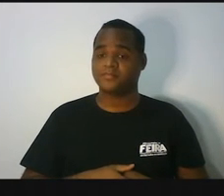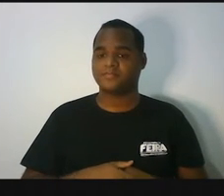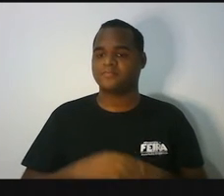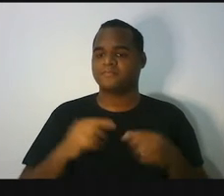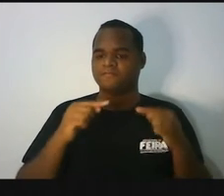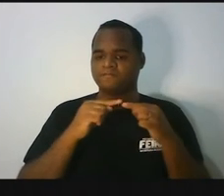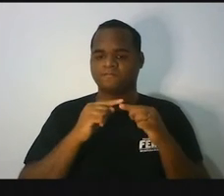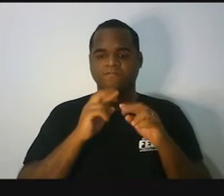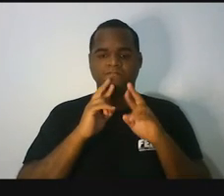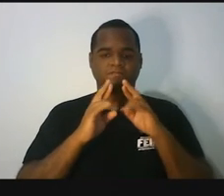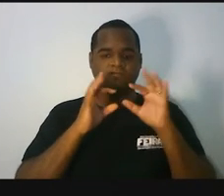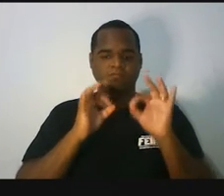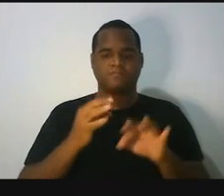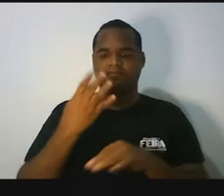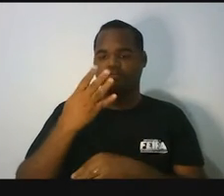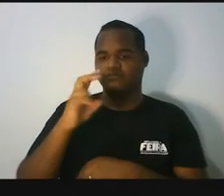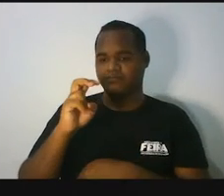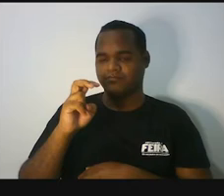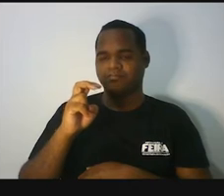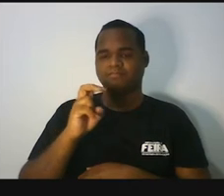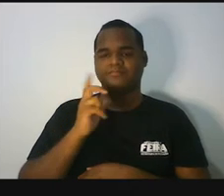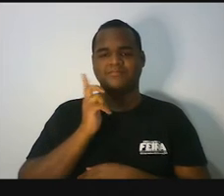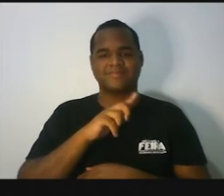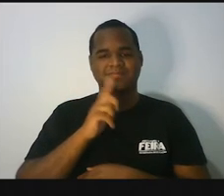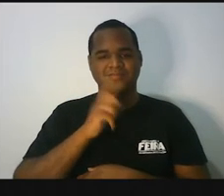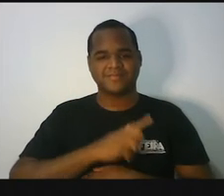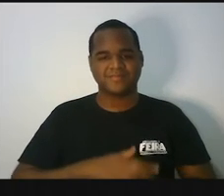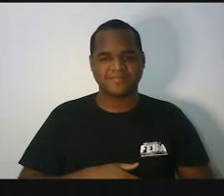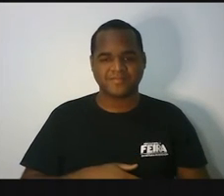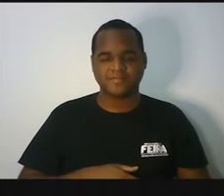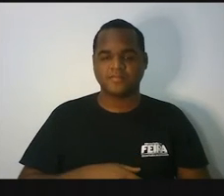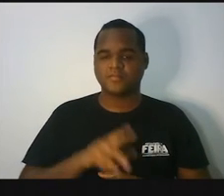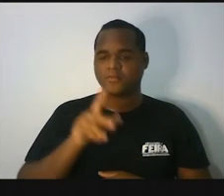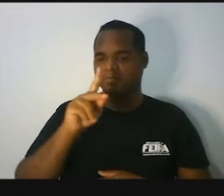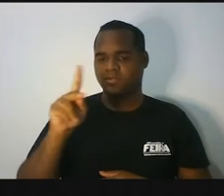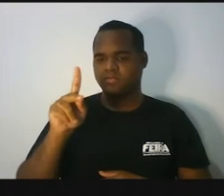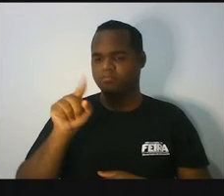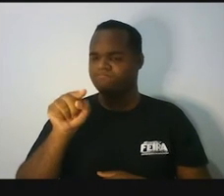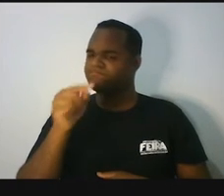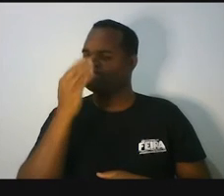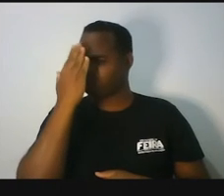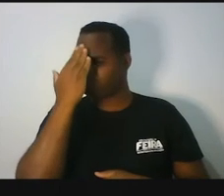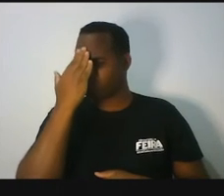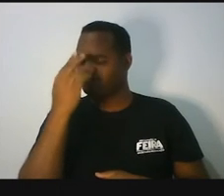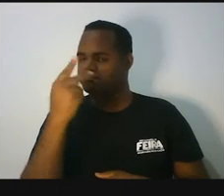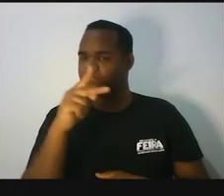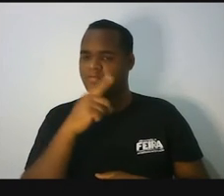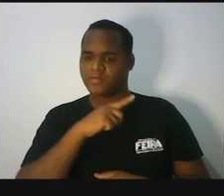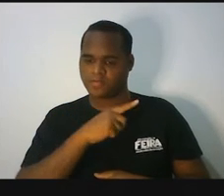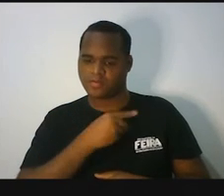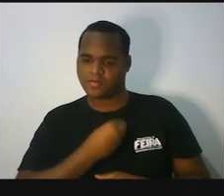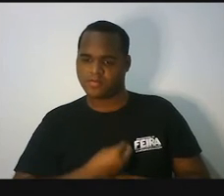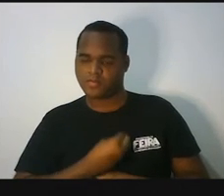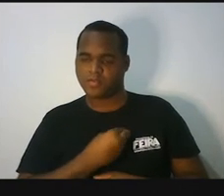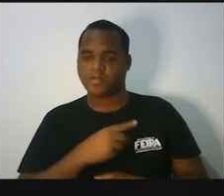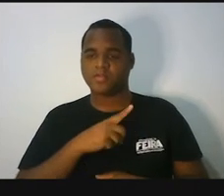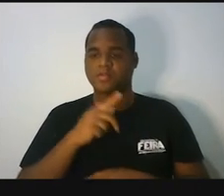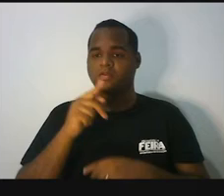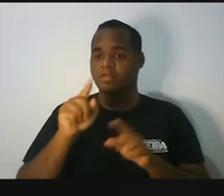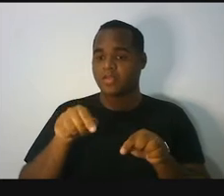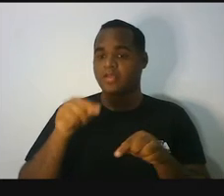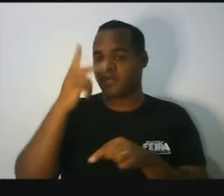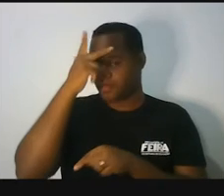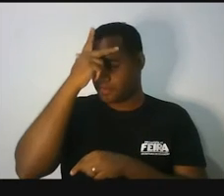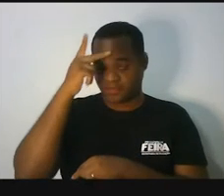45. Professor, então o senhor quer dizer que essa pessoa